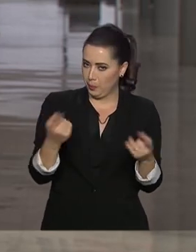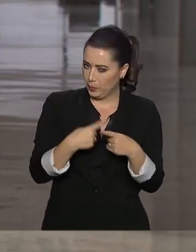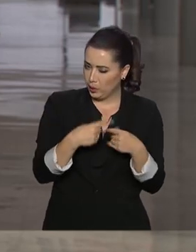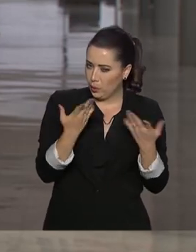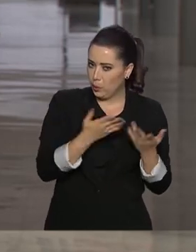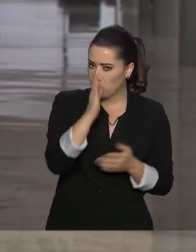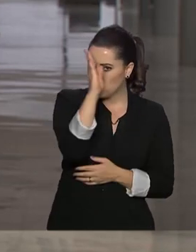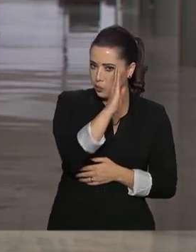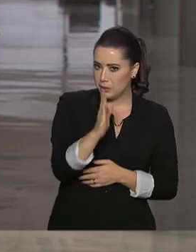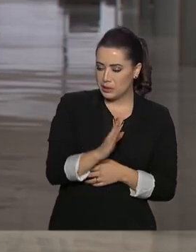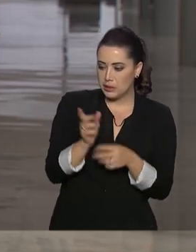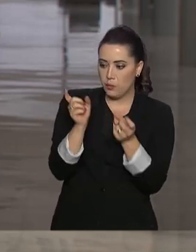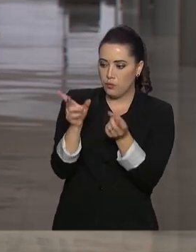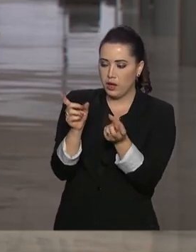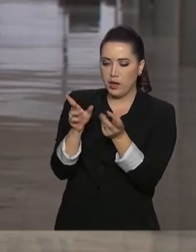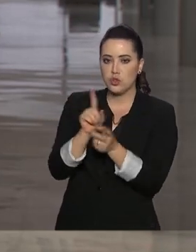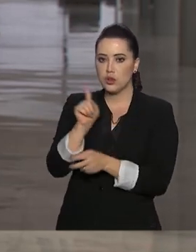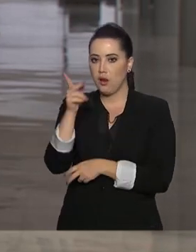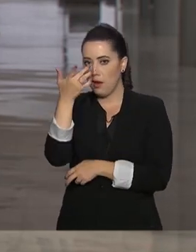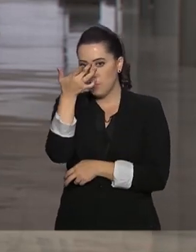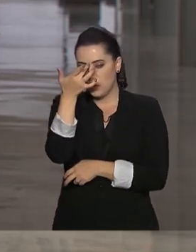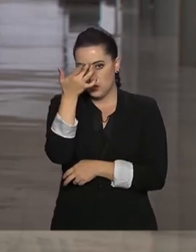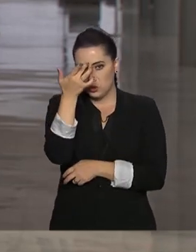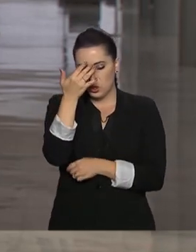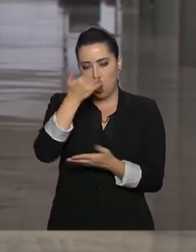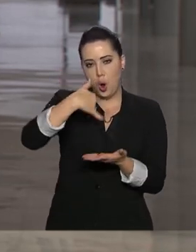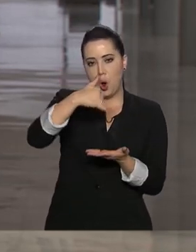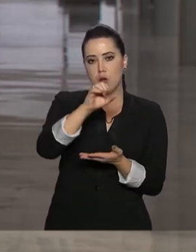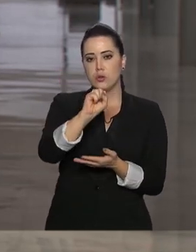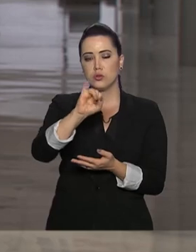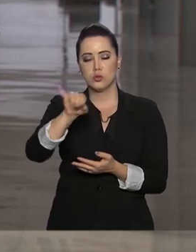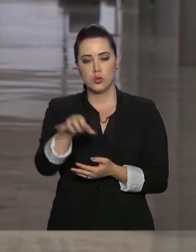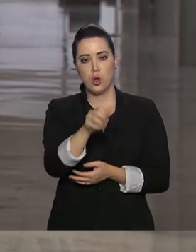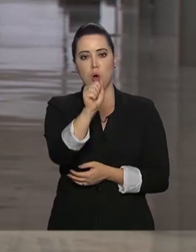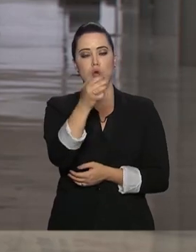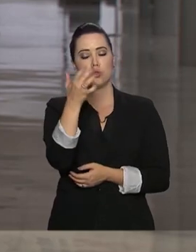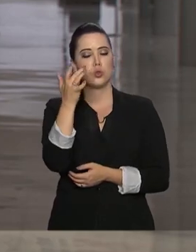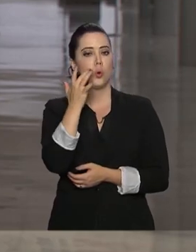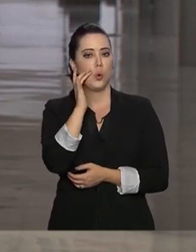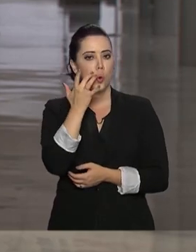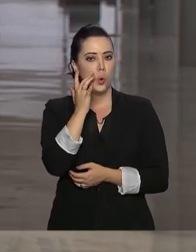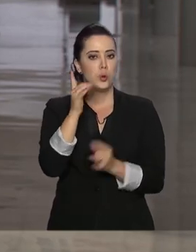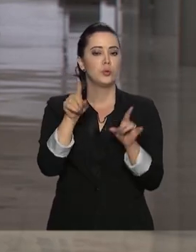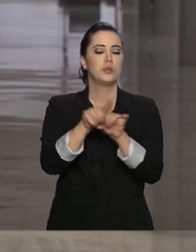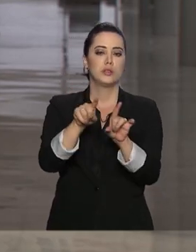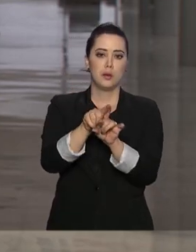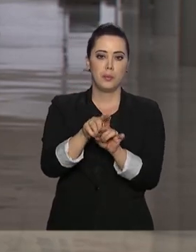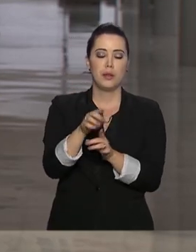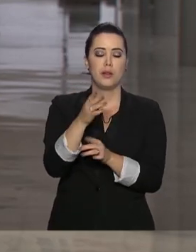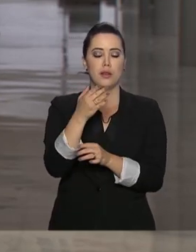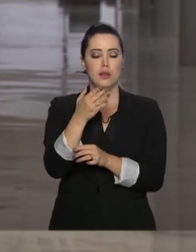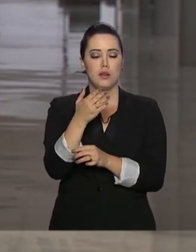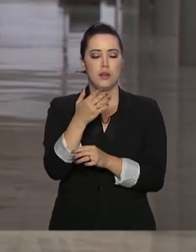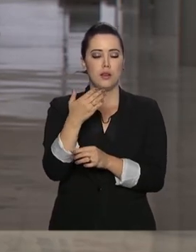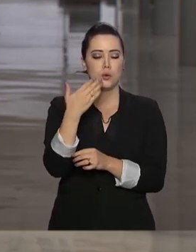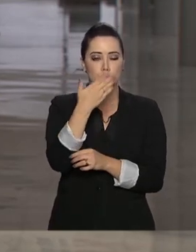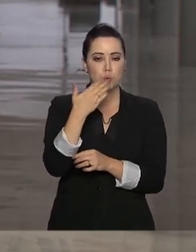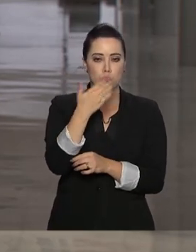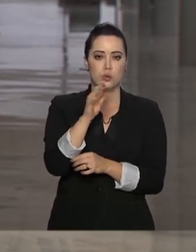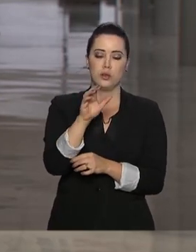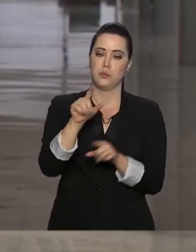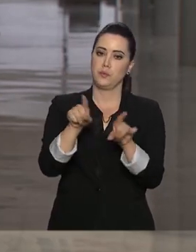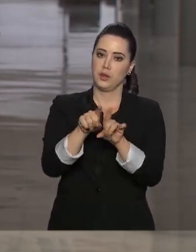nacionais mais vendidos para os indianos são óleo de soja, petróleo, ouro e também açúcar. E o Brasil exporta deles principalmente